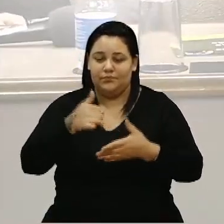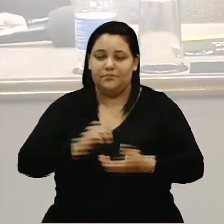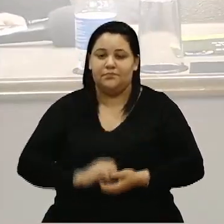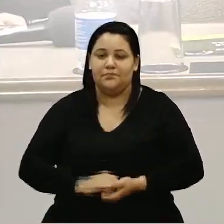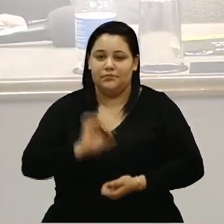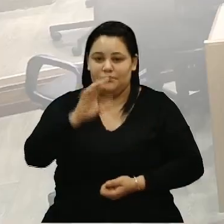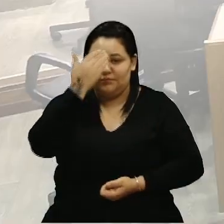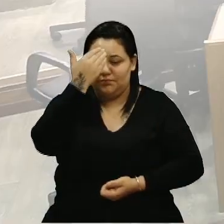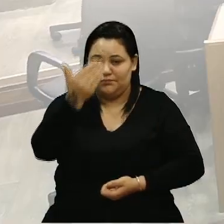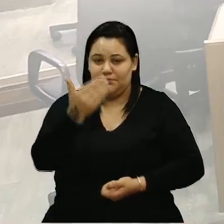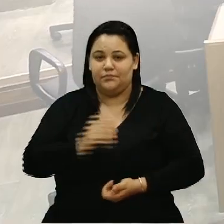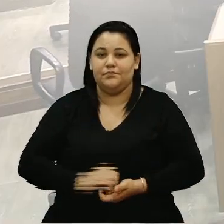isso. Muito obrigado. Obrigado, vereador.